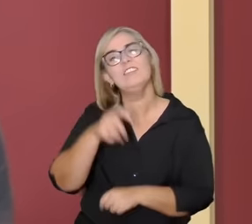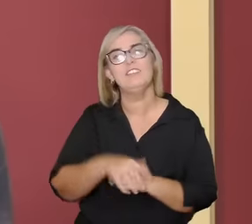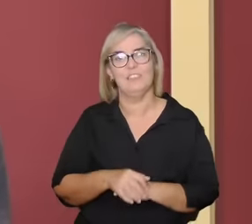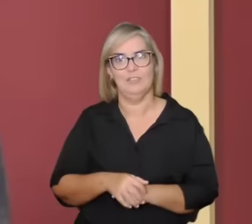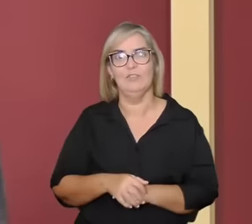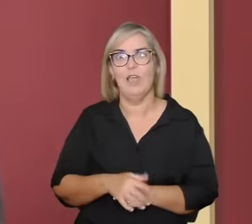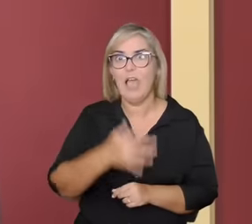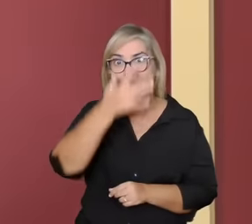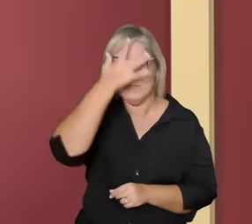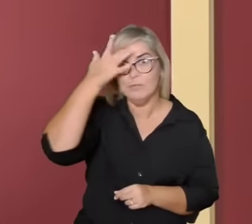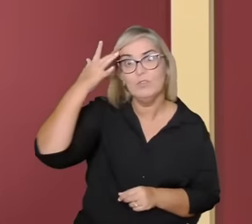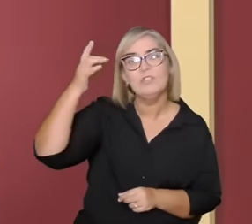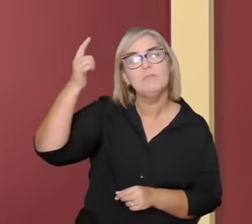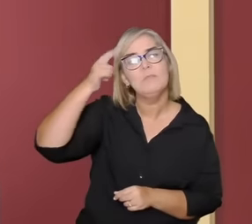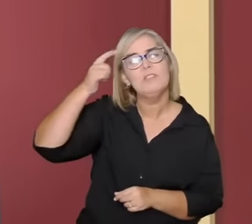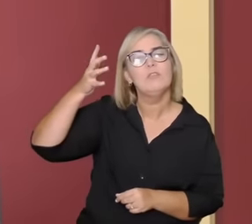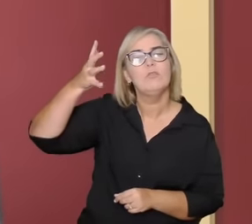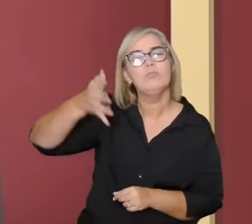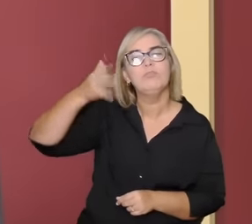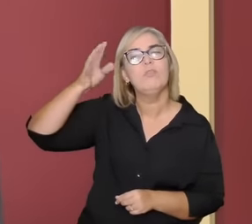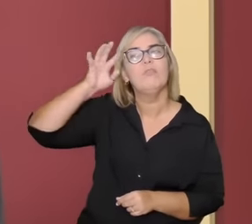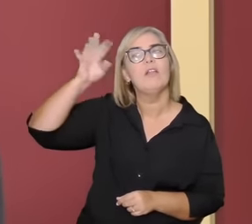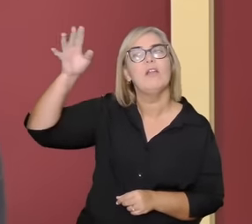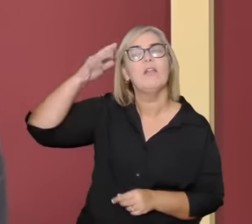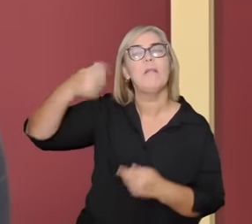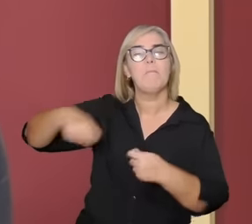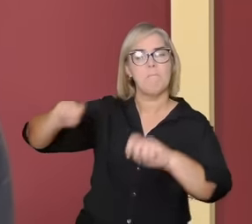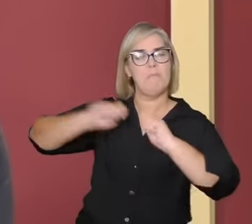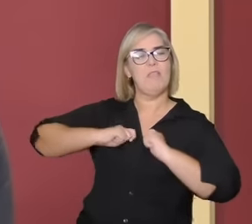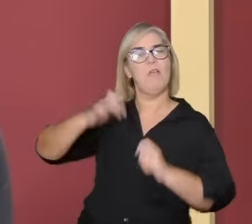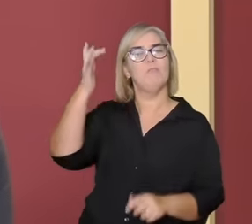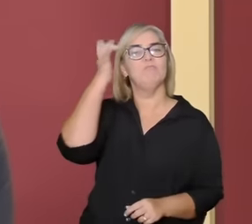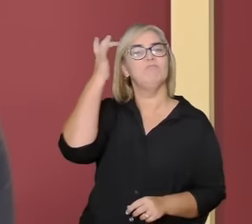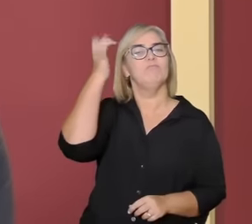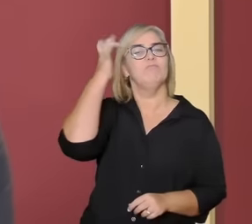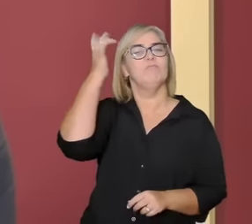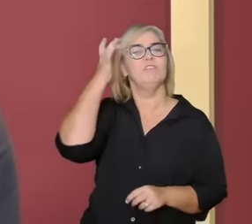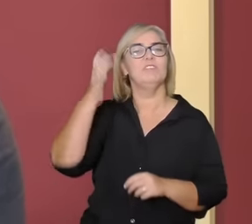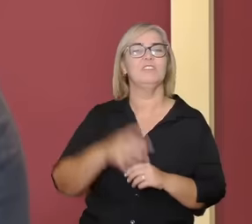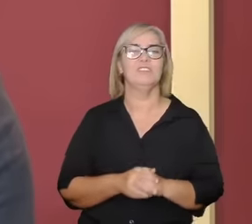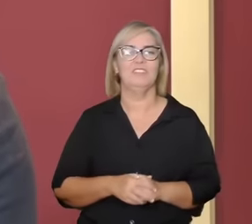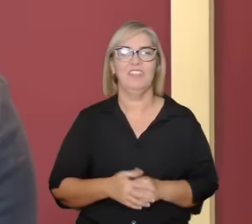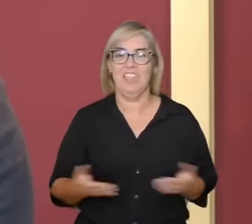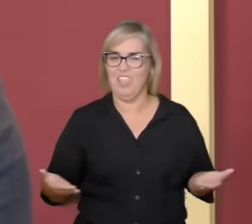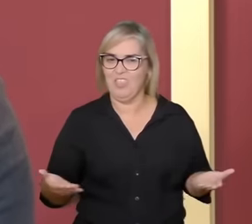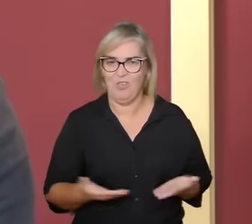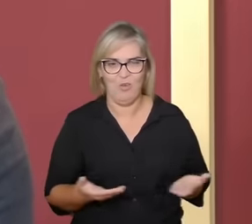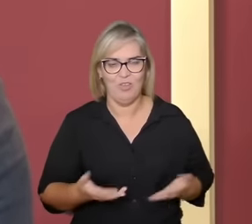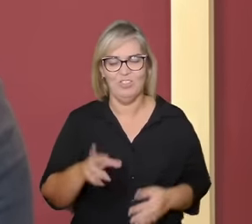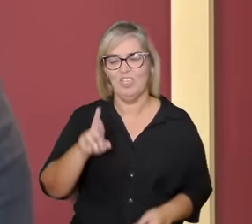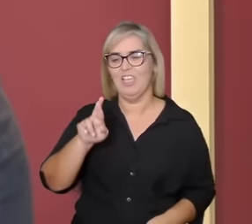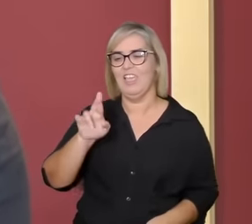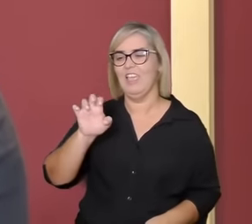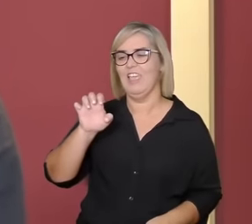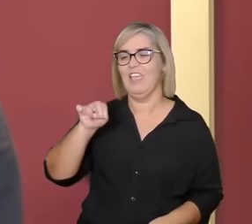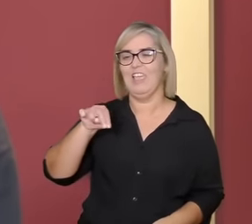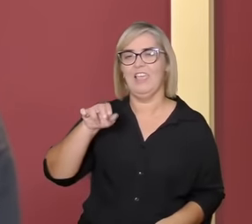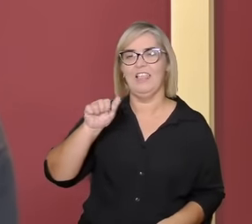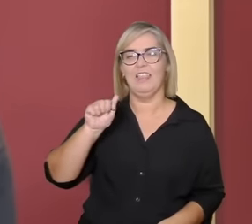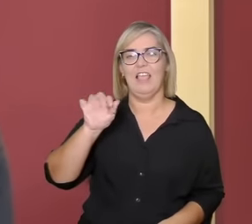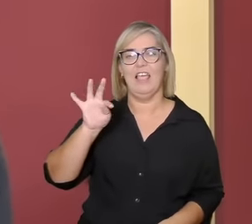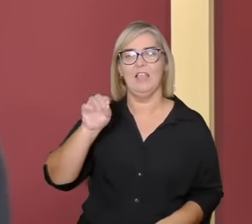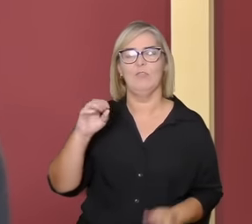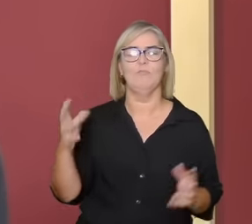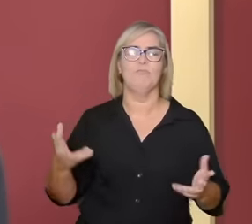do café filosófico participam da minha maturação e o Renato Nogueira foi fechamento hoje passando aí o